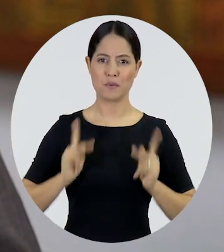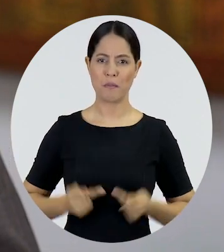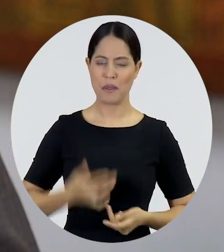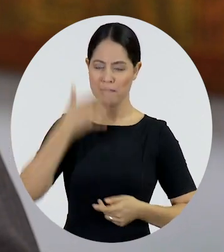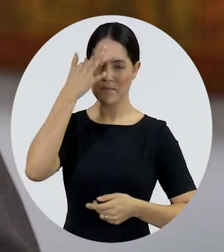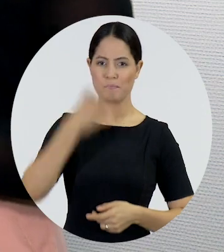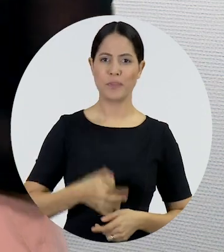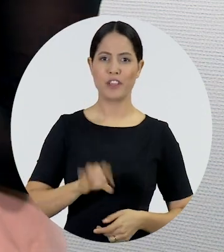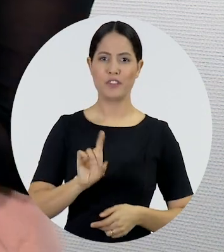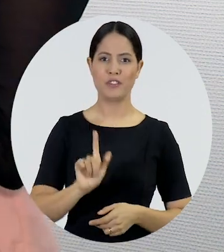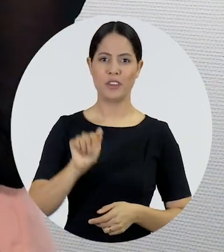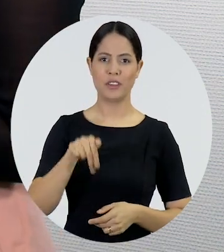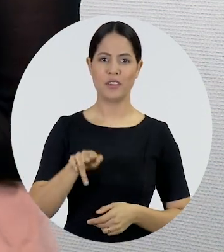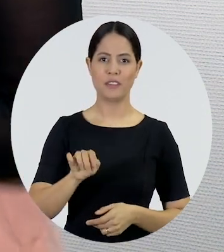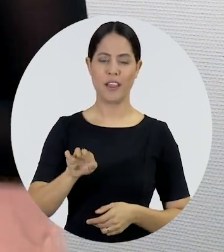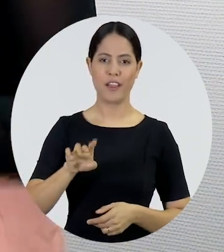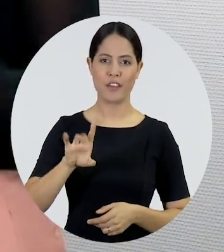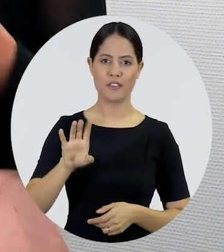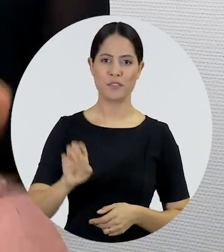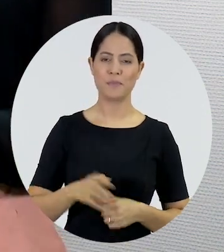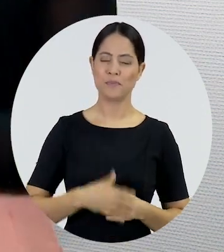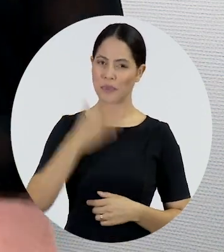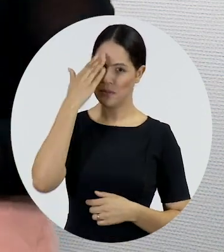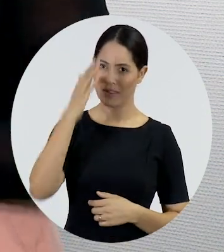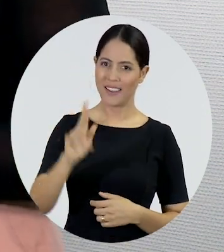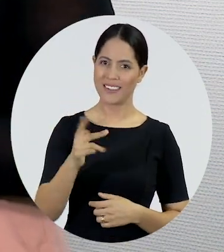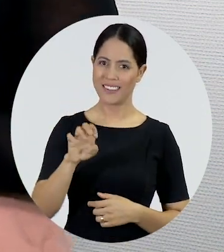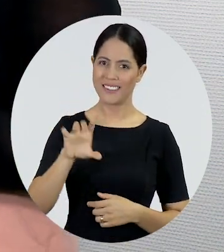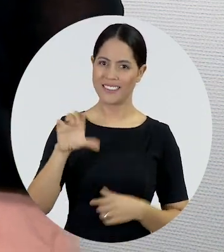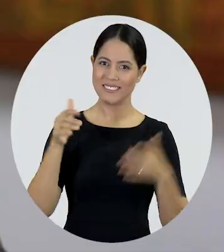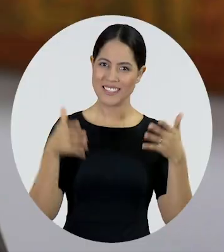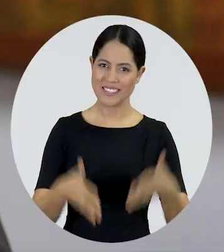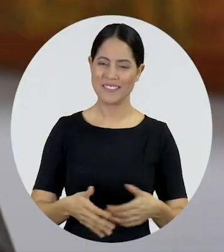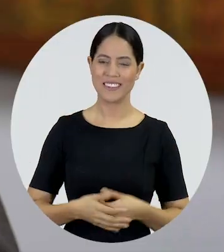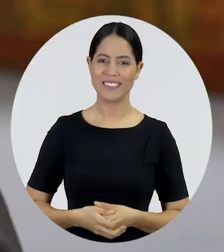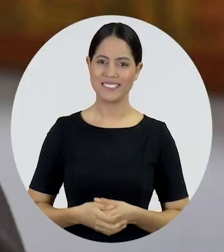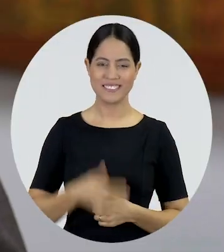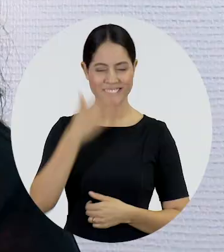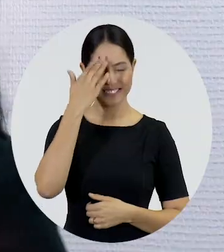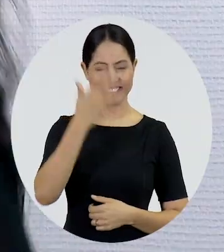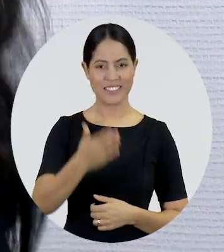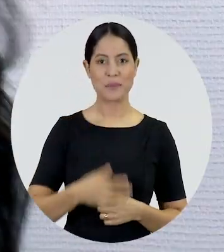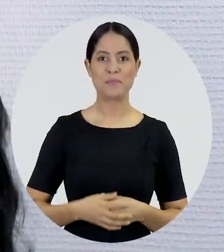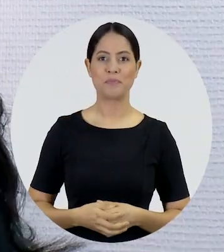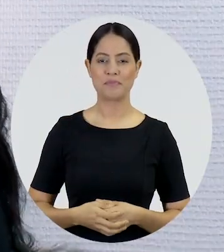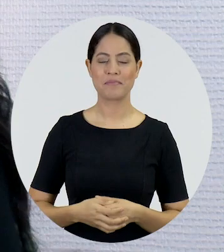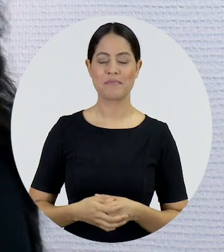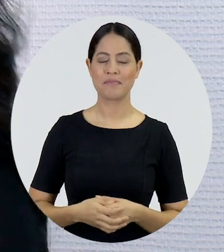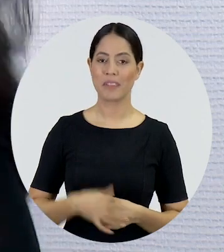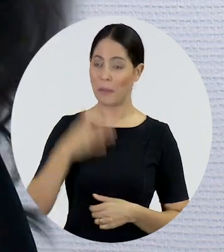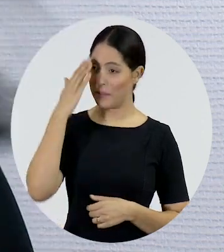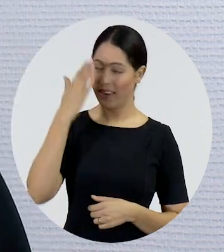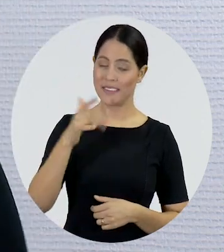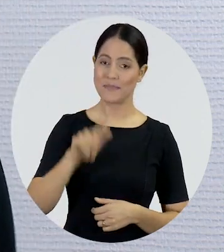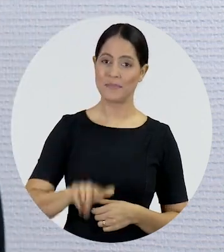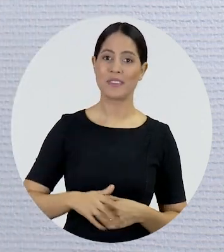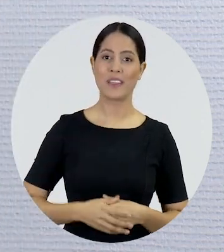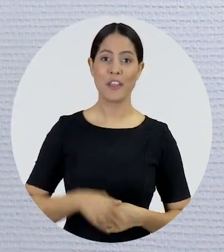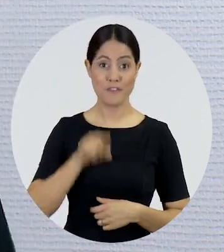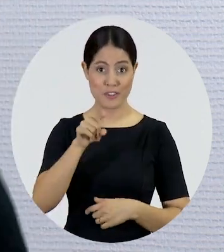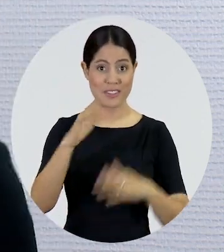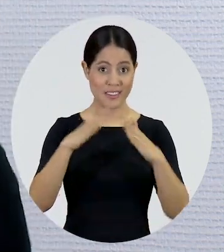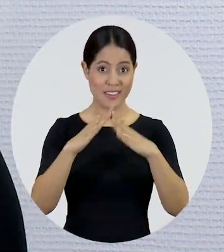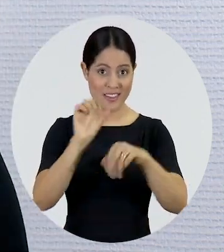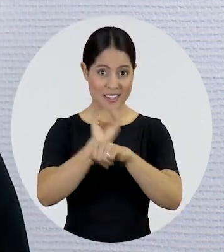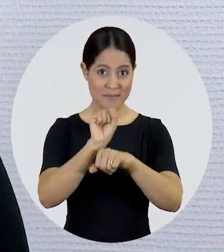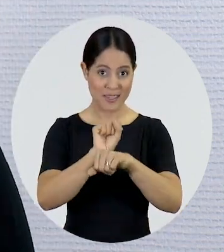da pessoa humana. Então, doutor Helio, muito obrigada por participar conosco aqui do OAB Entrevista. Eu que agradeço, obrigado. Obrigada mais uma vez. E você